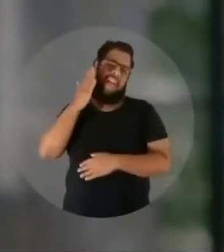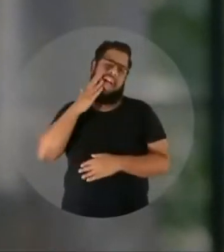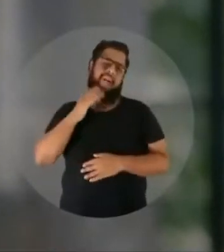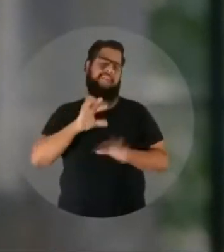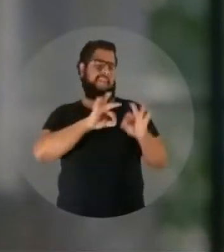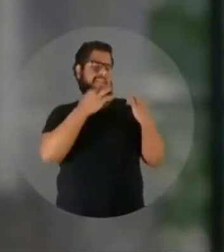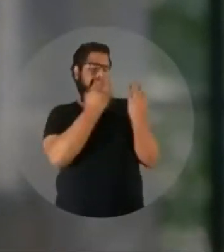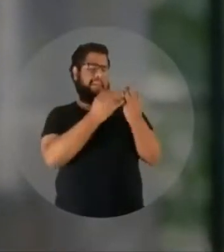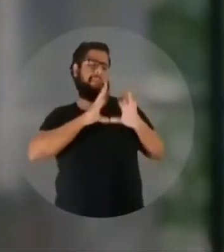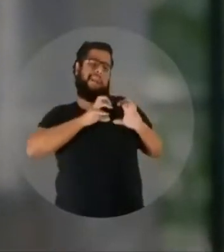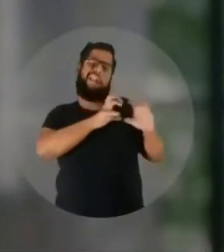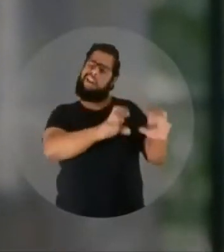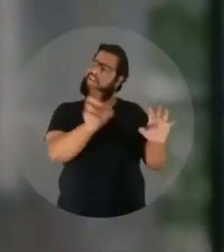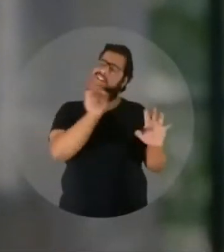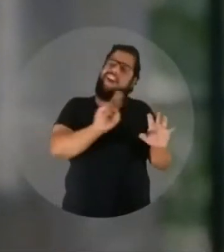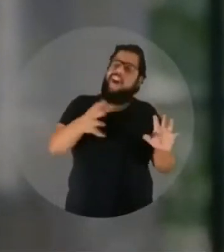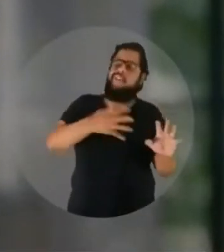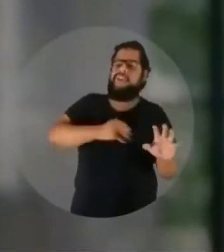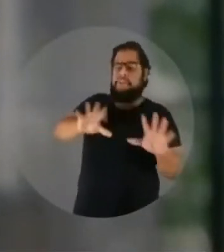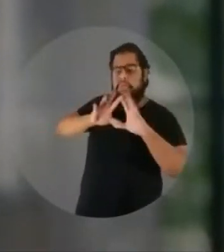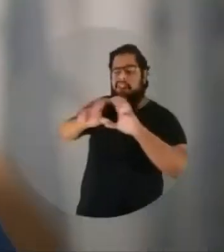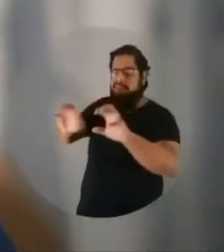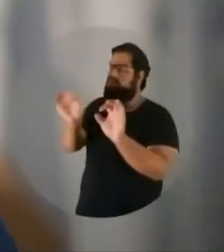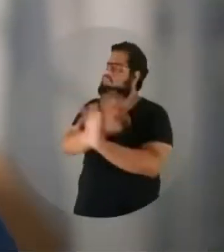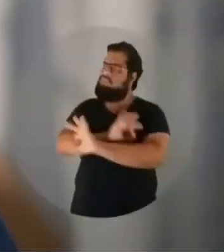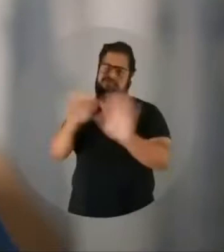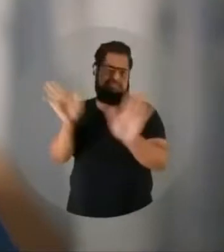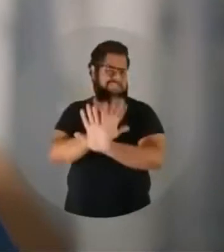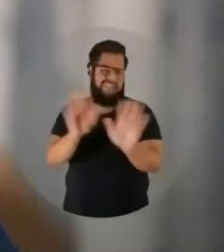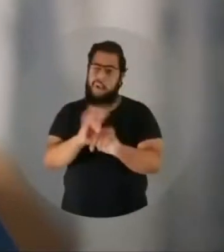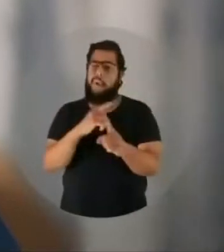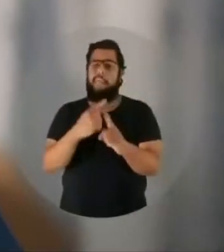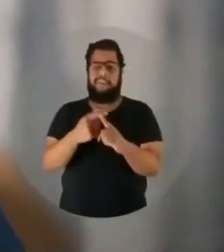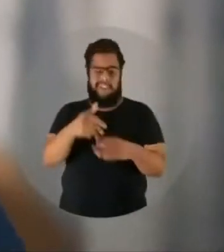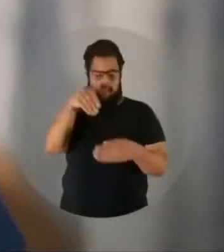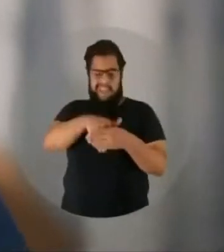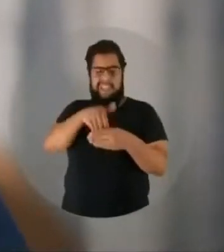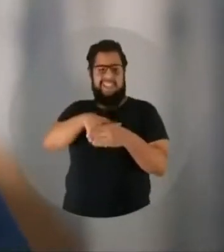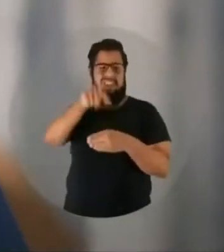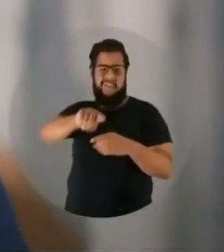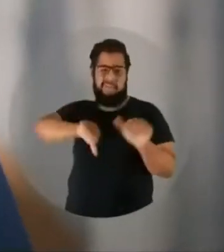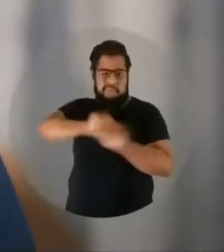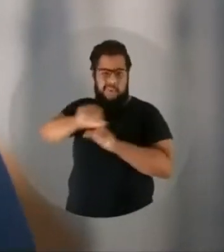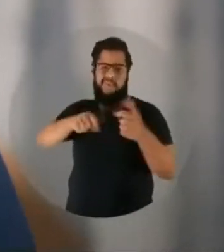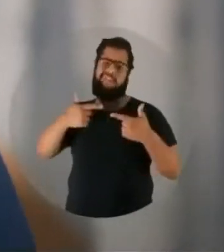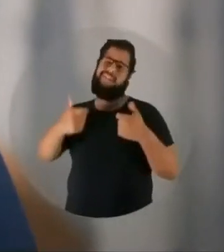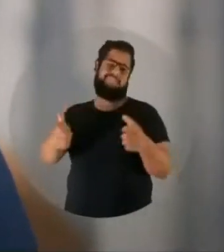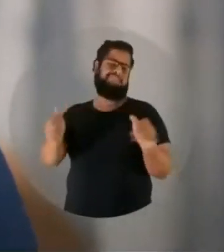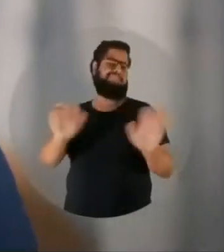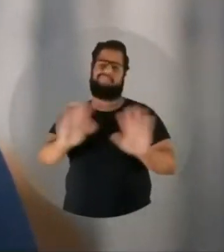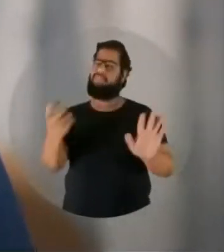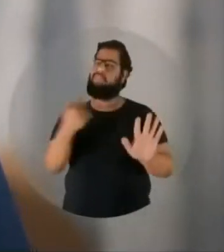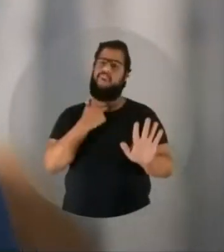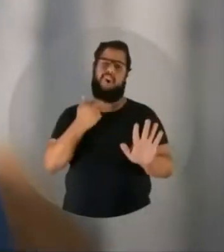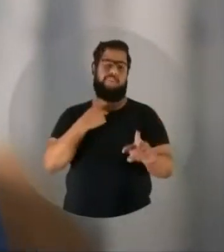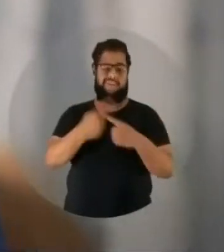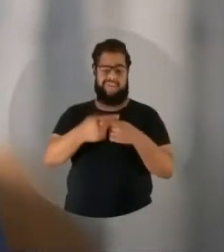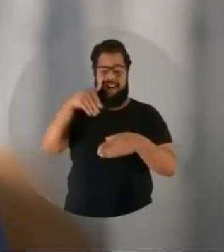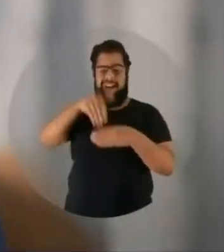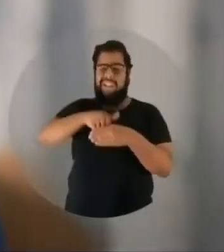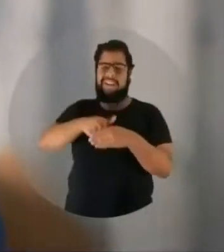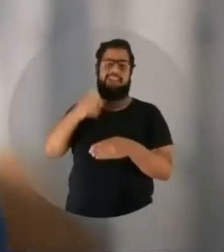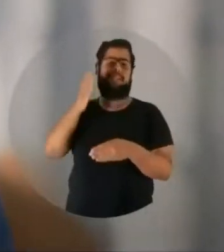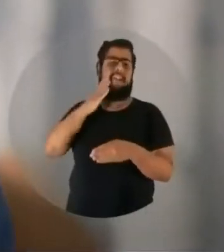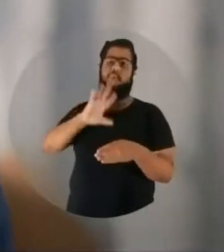Sabe, não brigue com a sua família, não brigue com o seu filho. A gente não pode fazer da eleição uma guerra. A eleição,